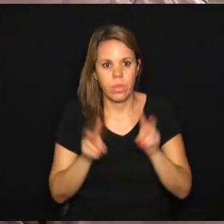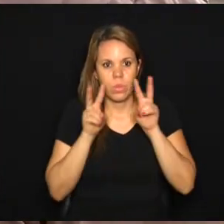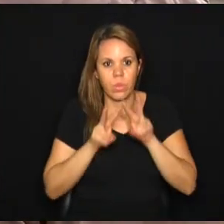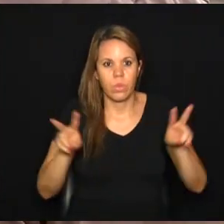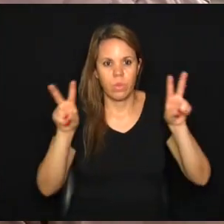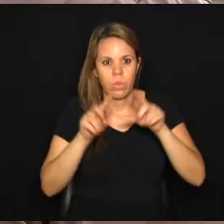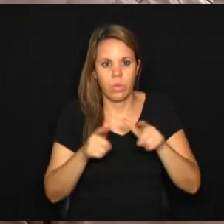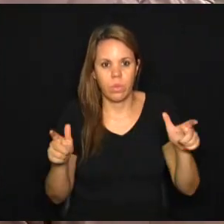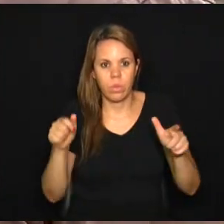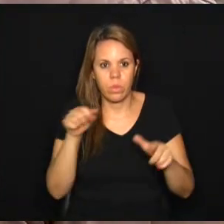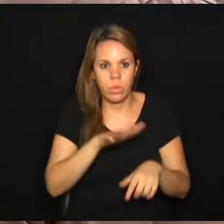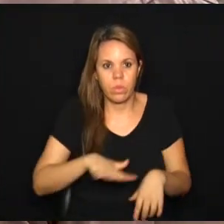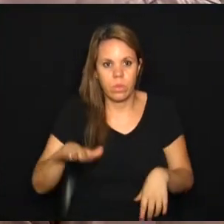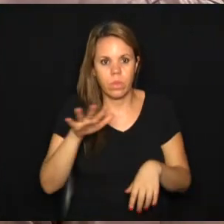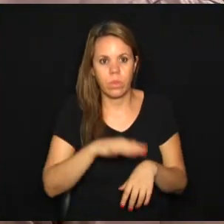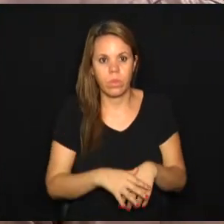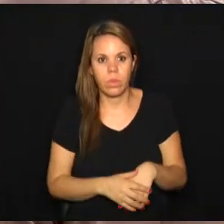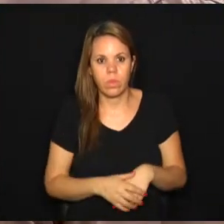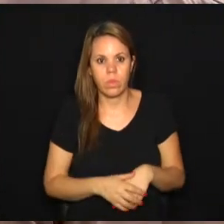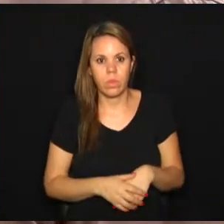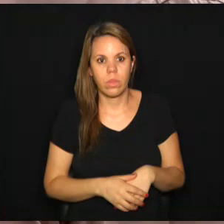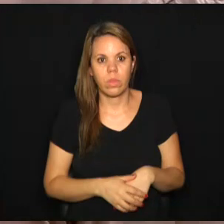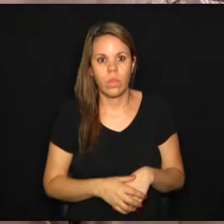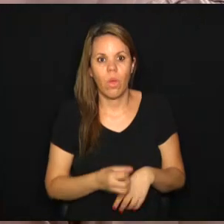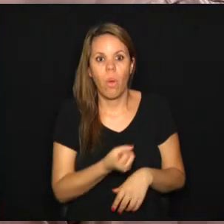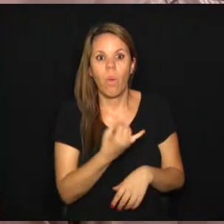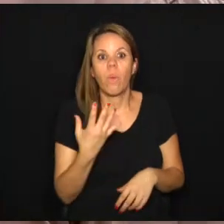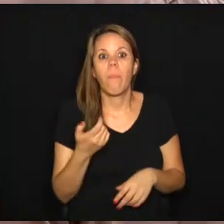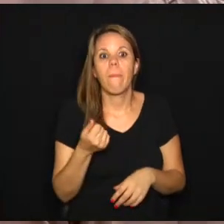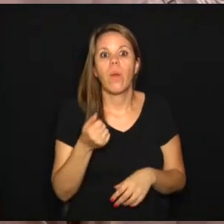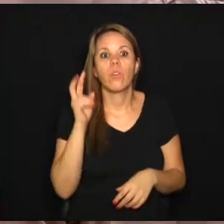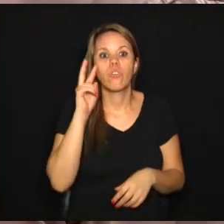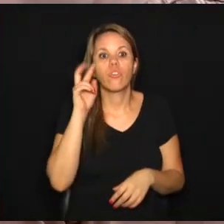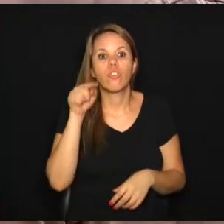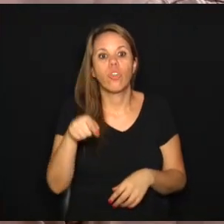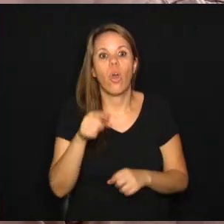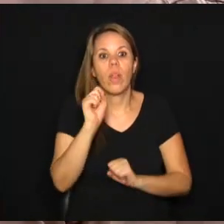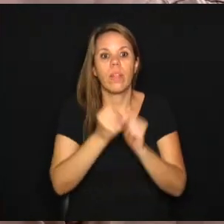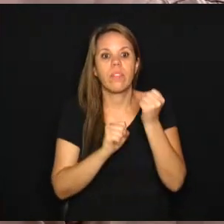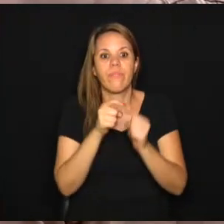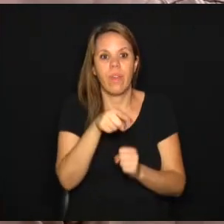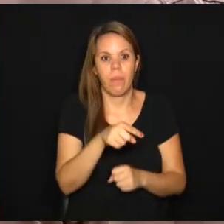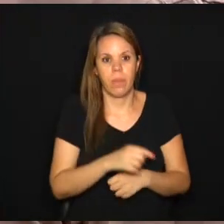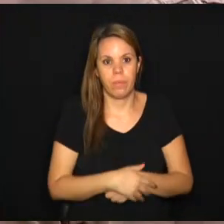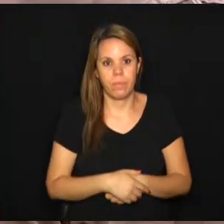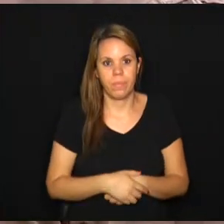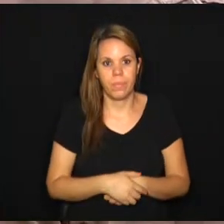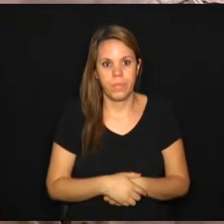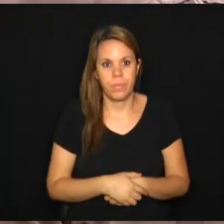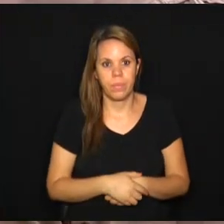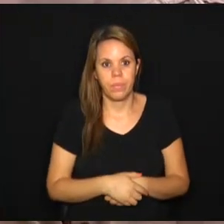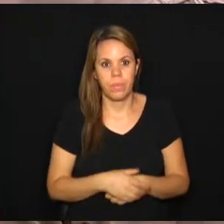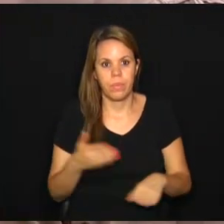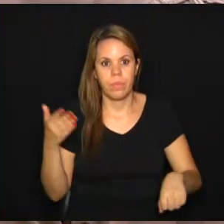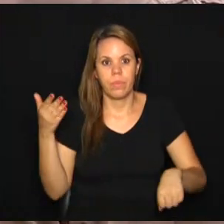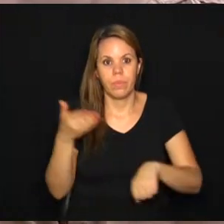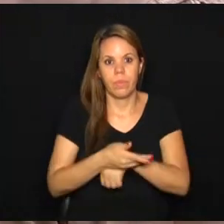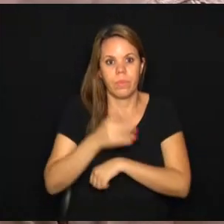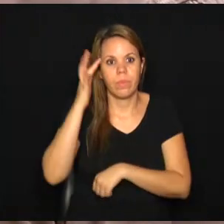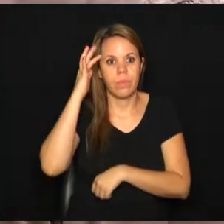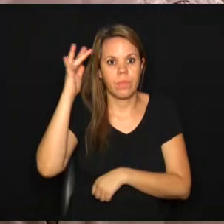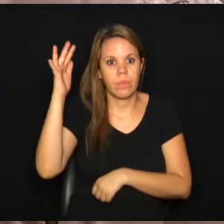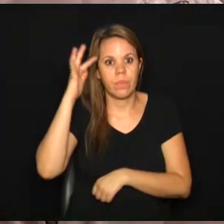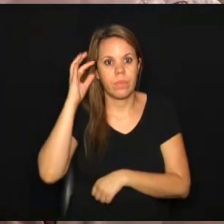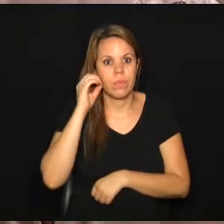grande aqui para essa região. E contar um pouco da história dessa fábrica, né? Ela entrou no imaginário